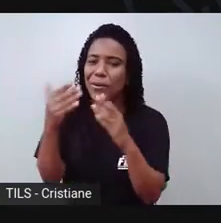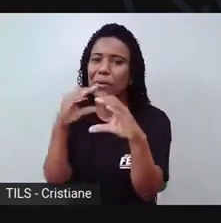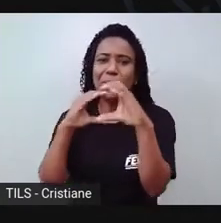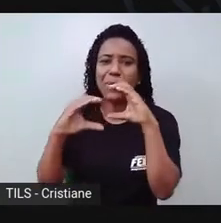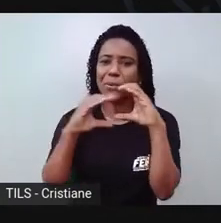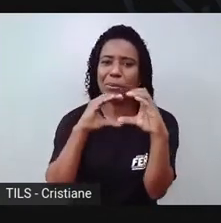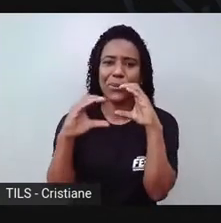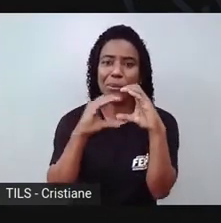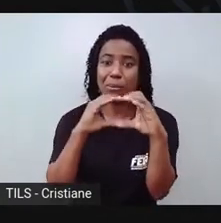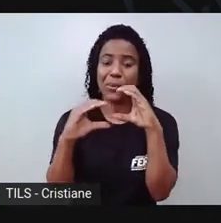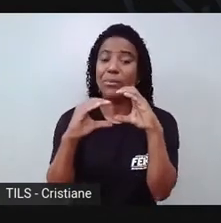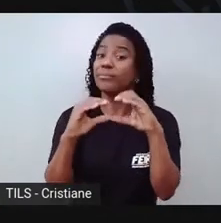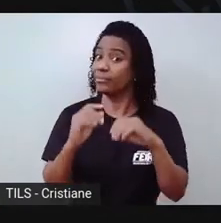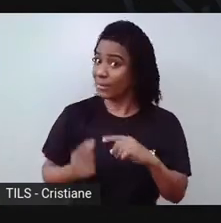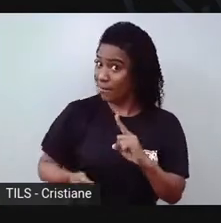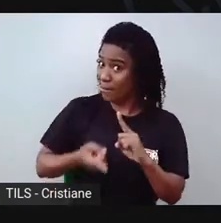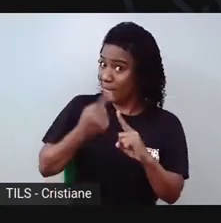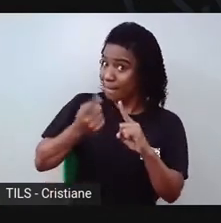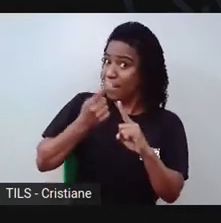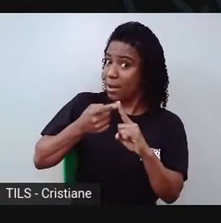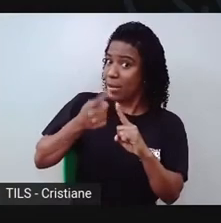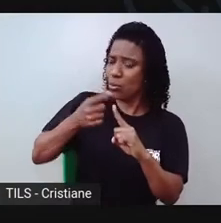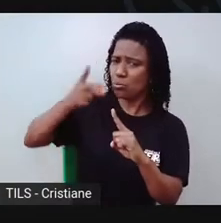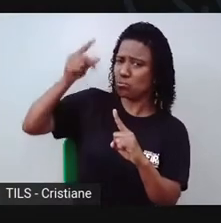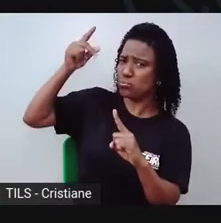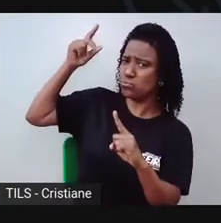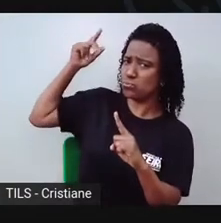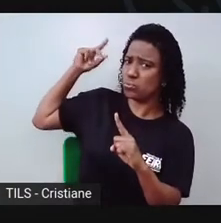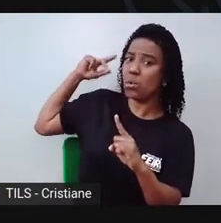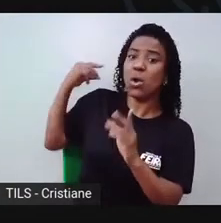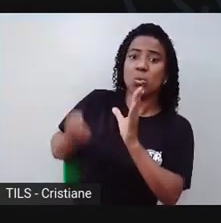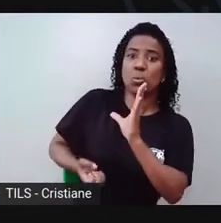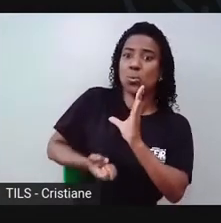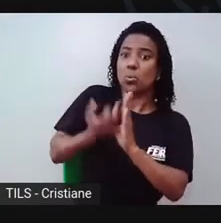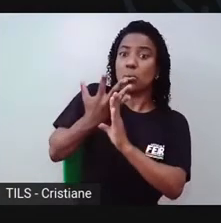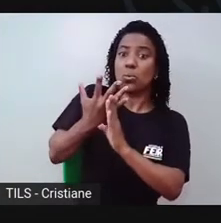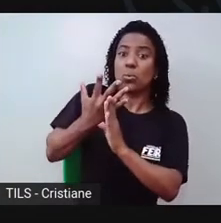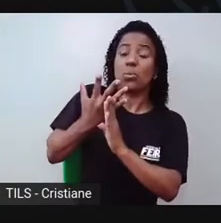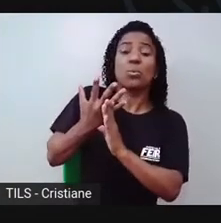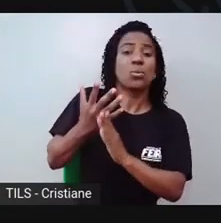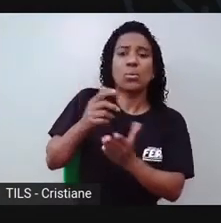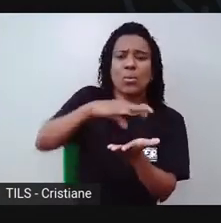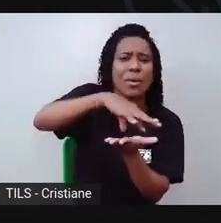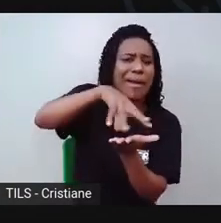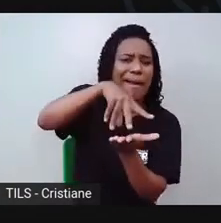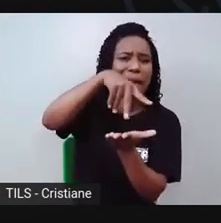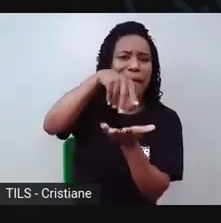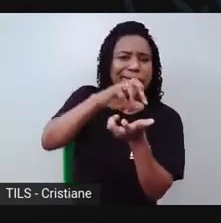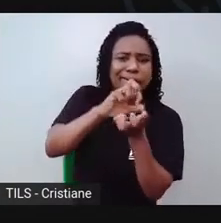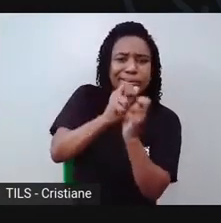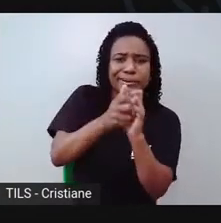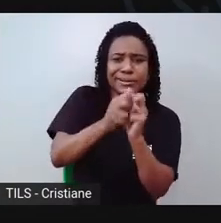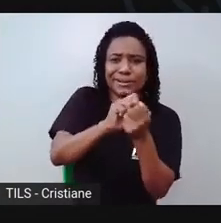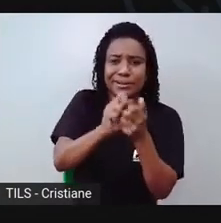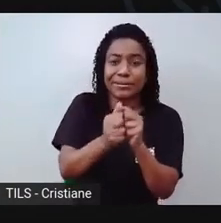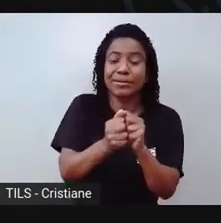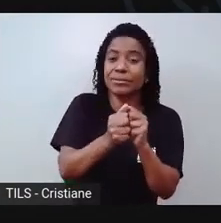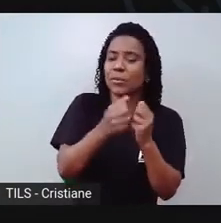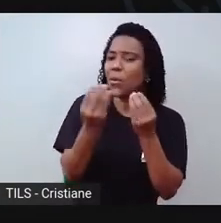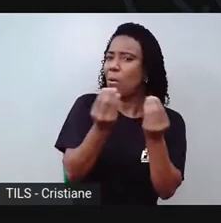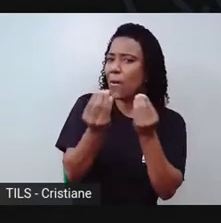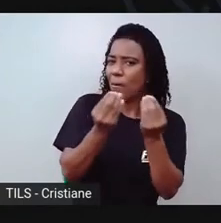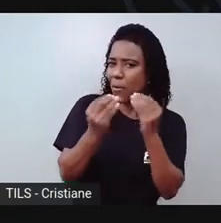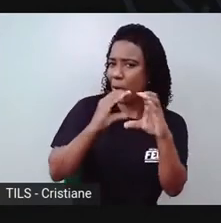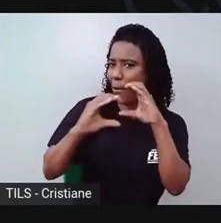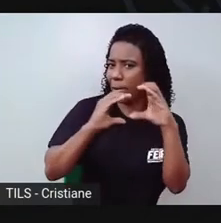que teve no mundo, foi da arte. Aí, como não tinha meio de comunicação, eles desenhavam nas paredes